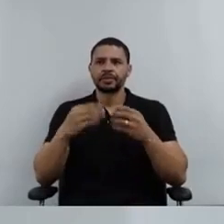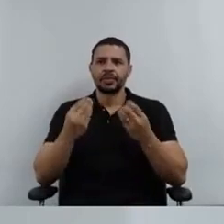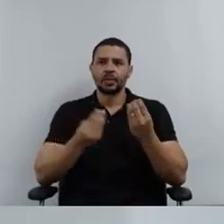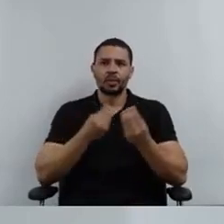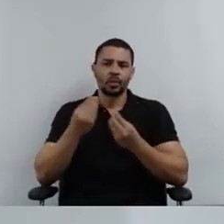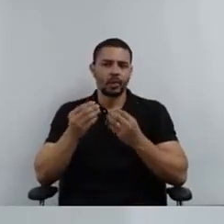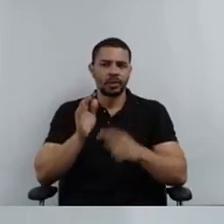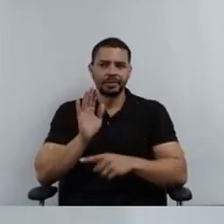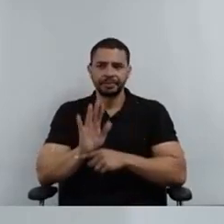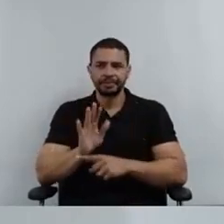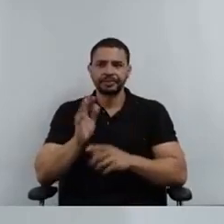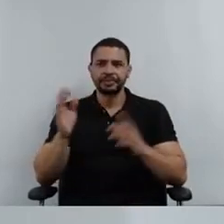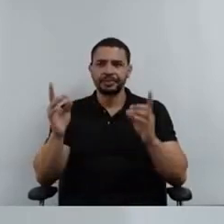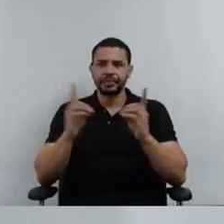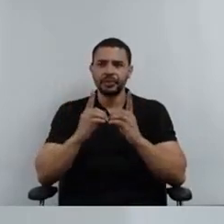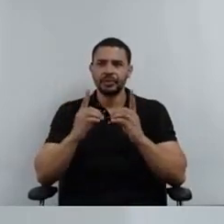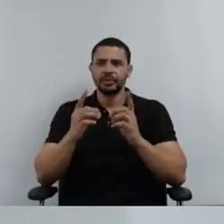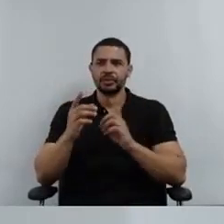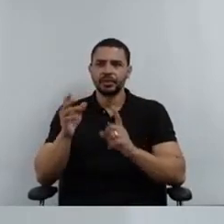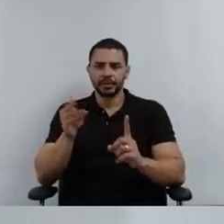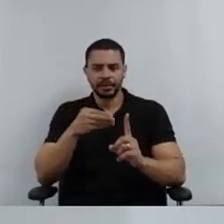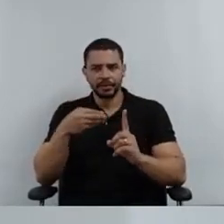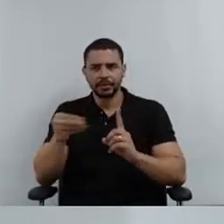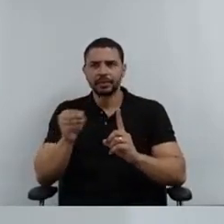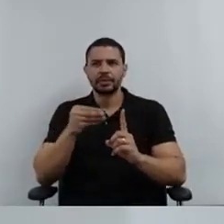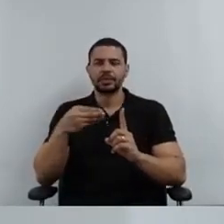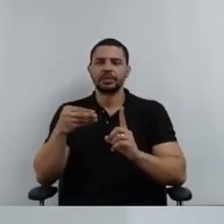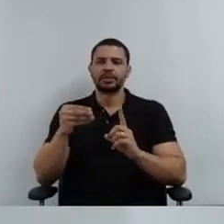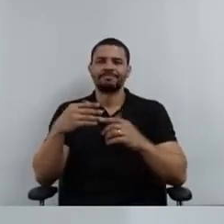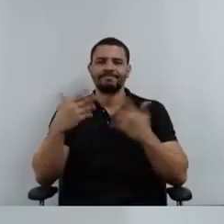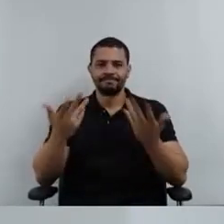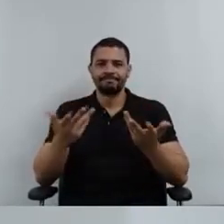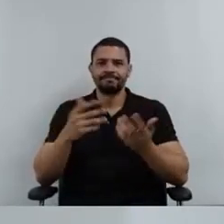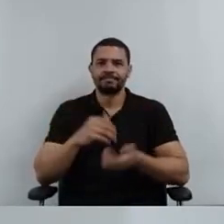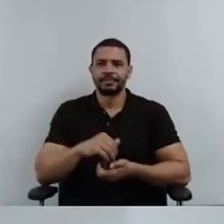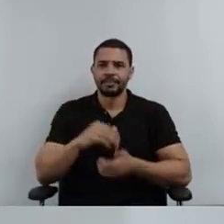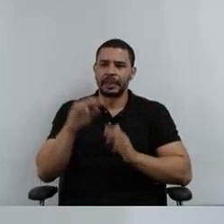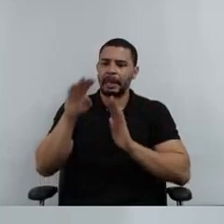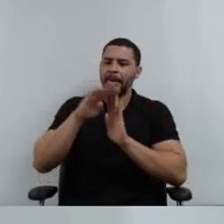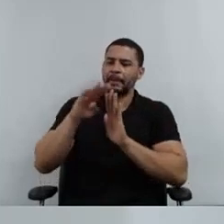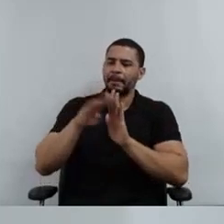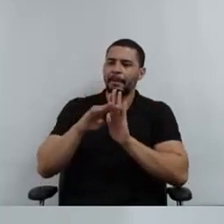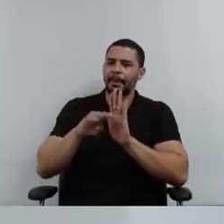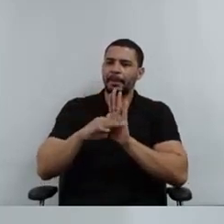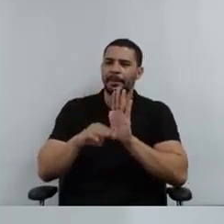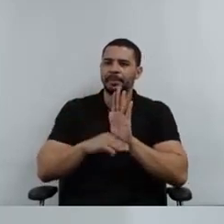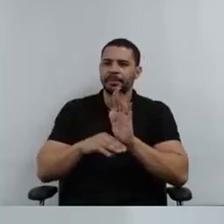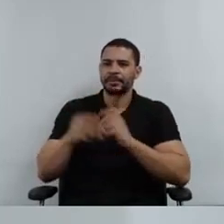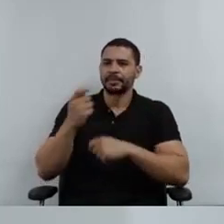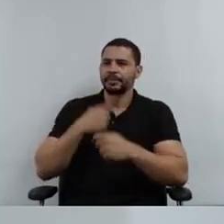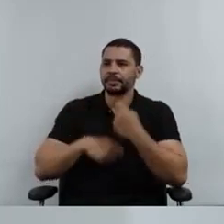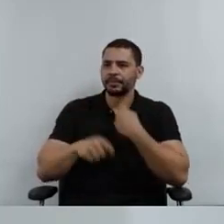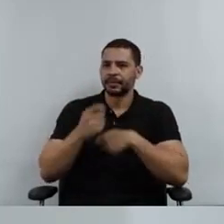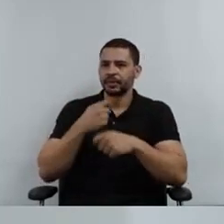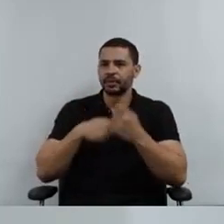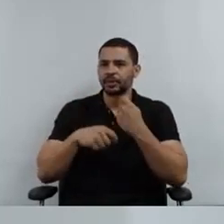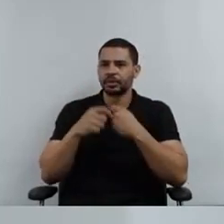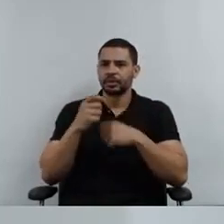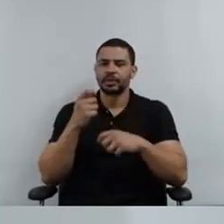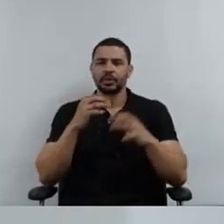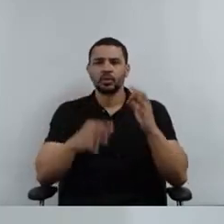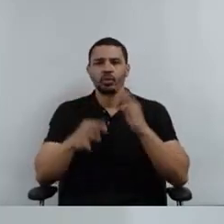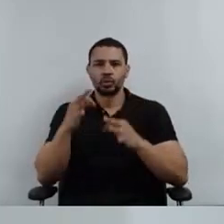aponto a necessidade de planejamento criterioso e objetivo para o provimento dos cargos de assistente técnico jurídico, com